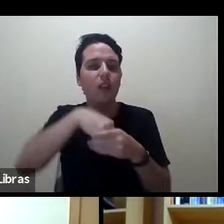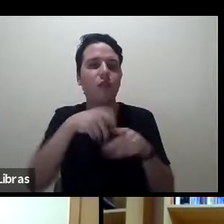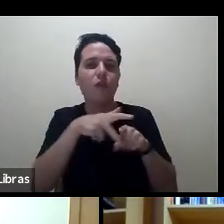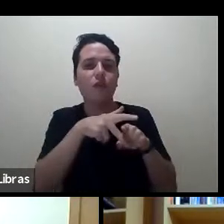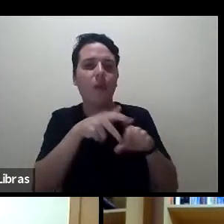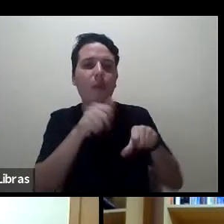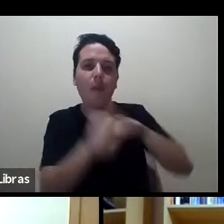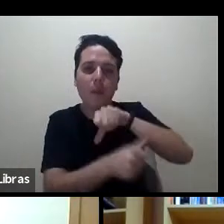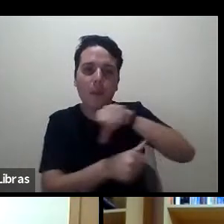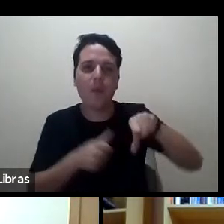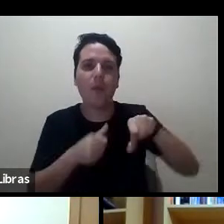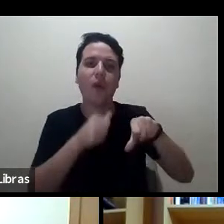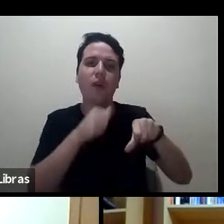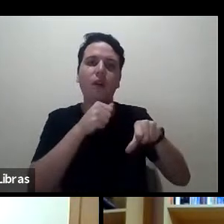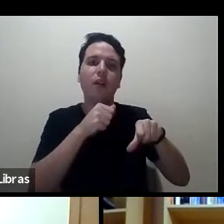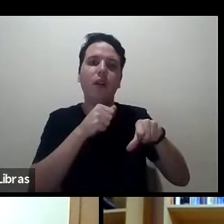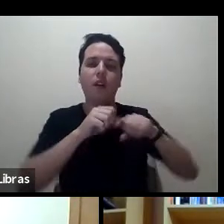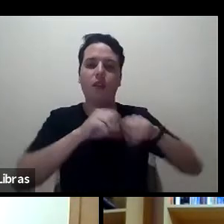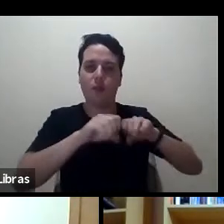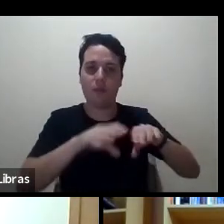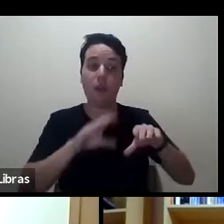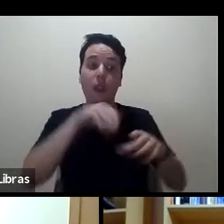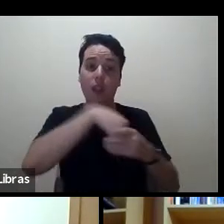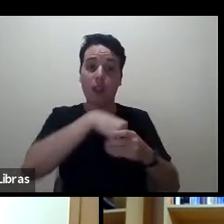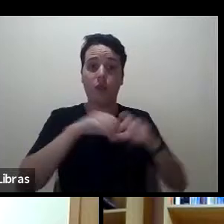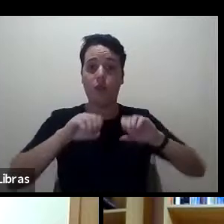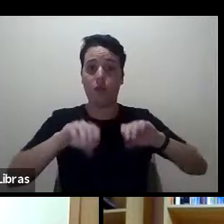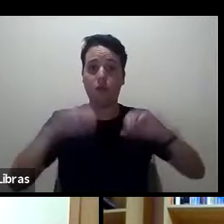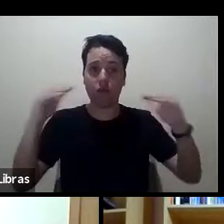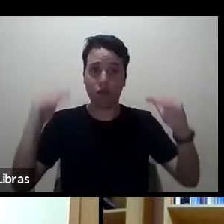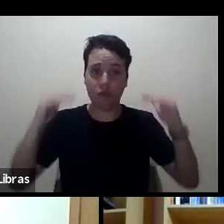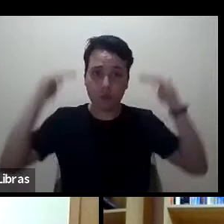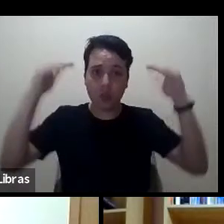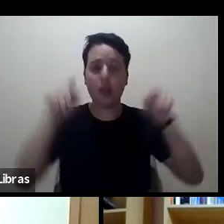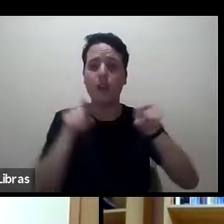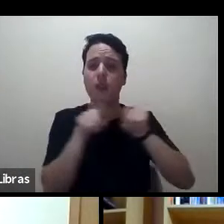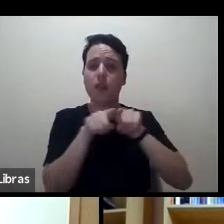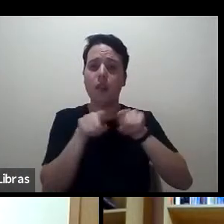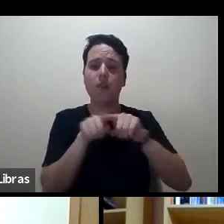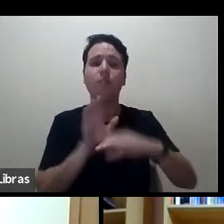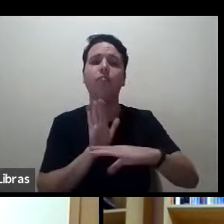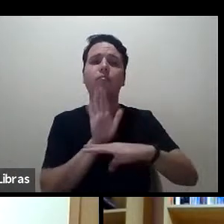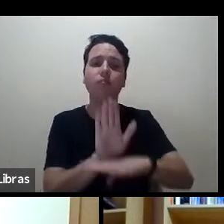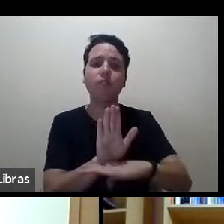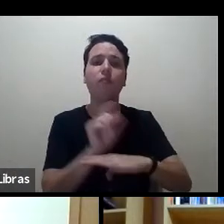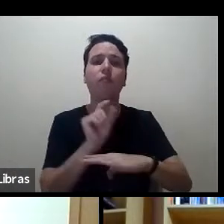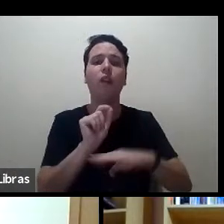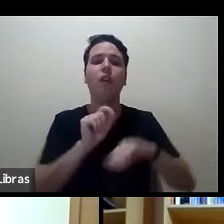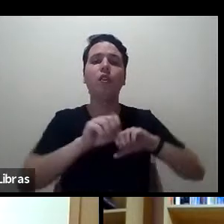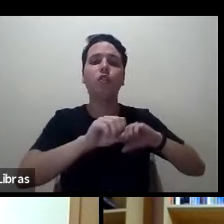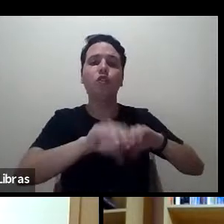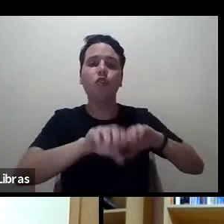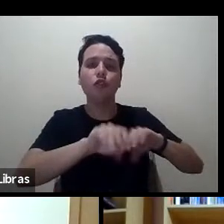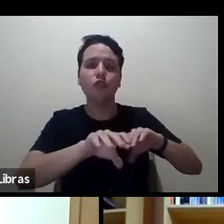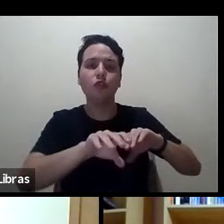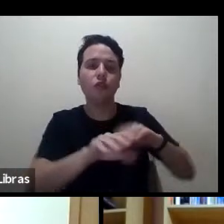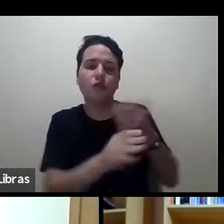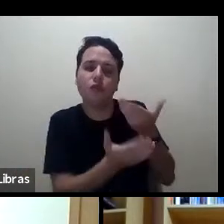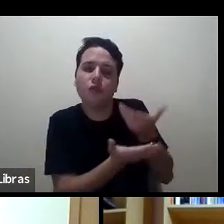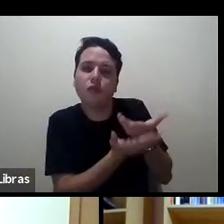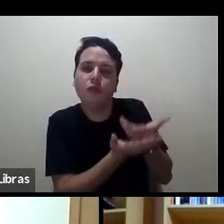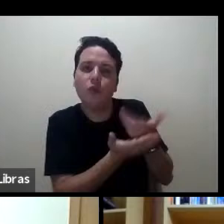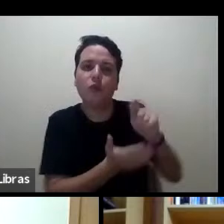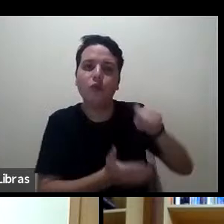Na educação superior, ele também tem colaborado com os estudos sobre estratégias para a gente